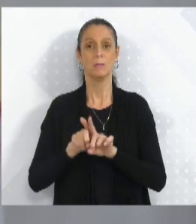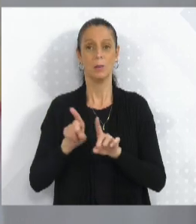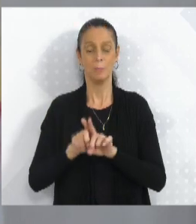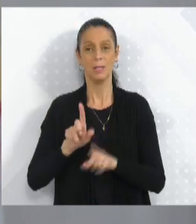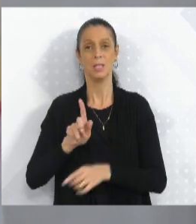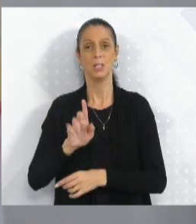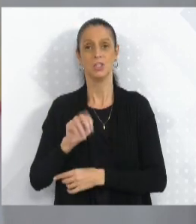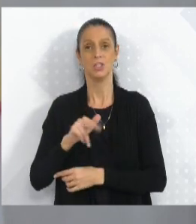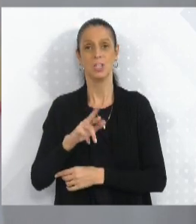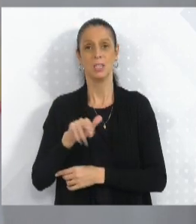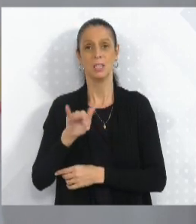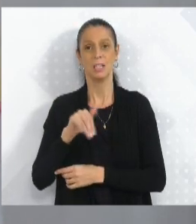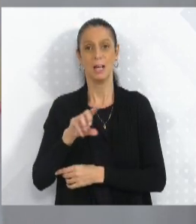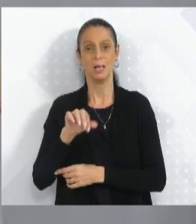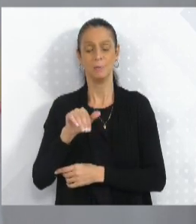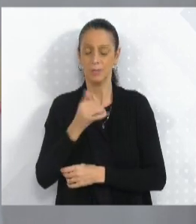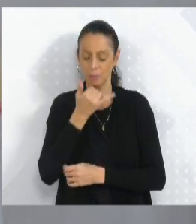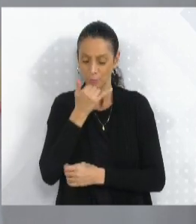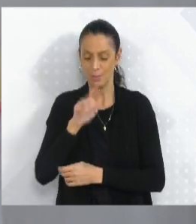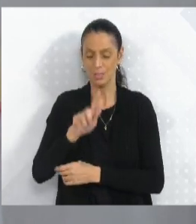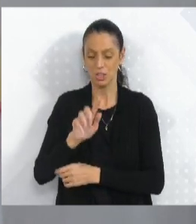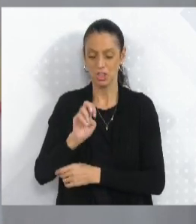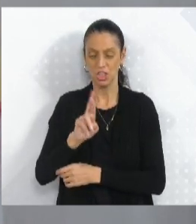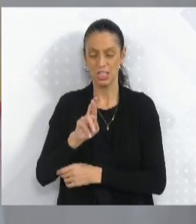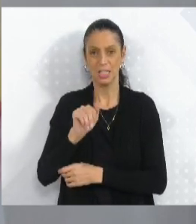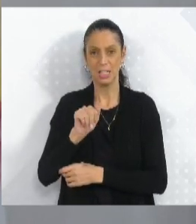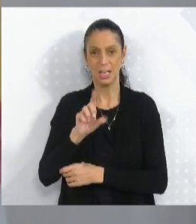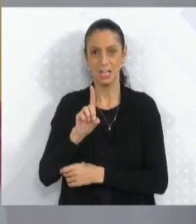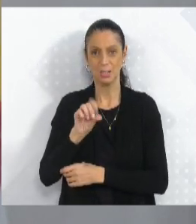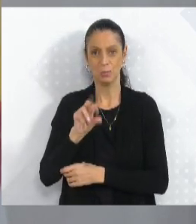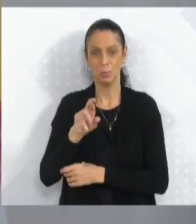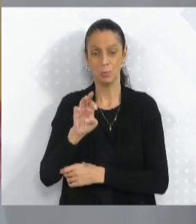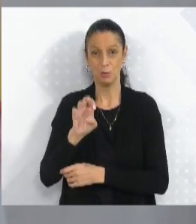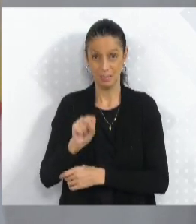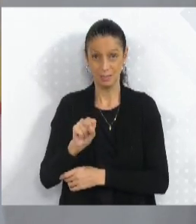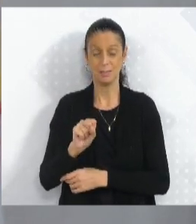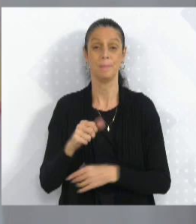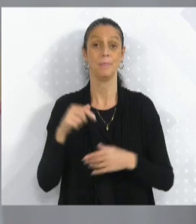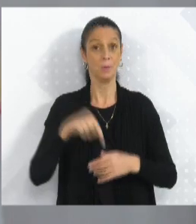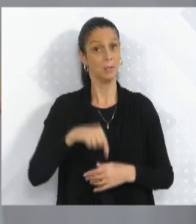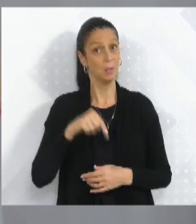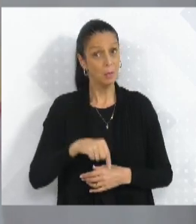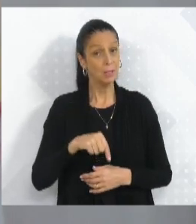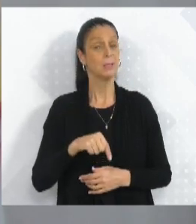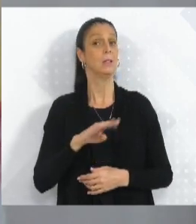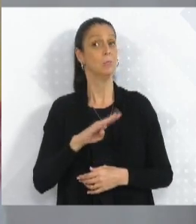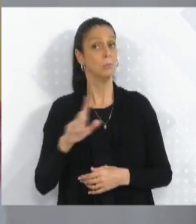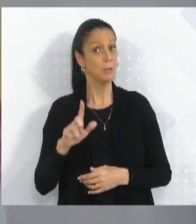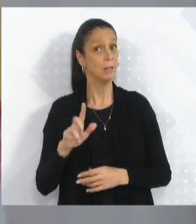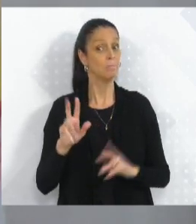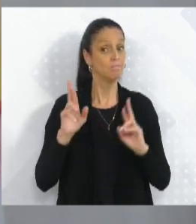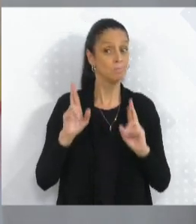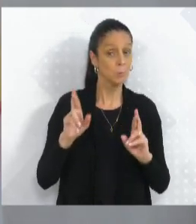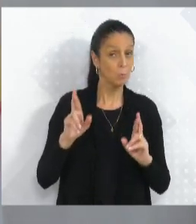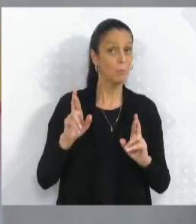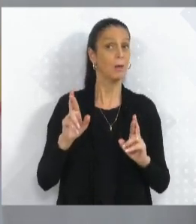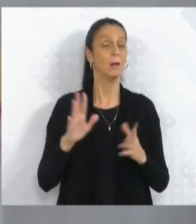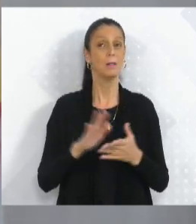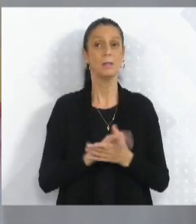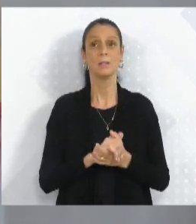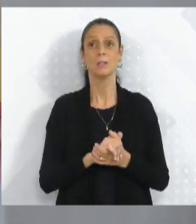Então, assim, com o El Ninho que está vindo aí, e Blumenau, acho que está se escapando, toda a região aí do Estado, tudo já levou